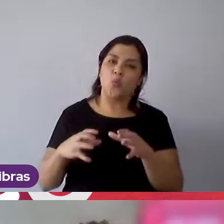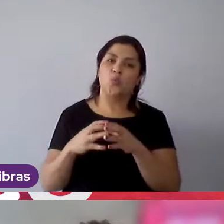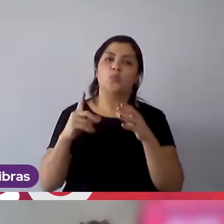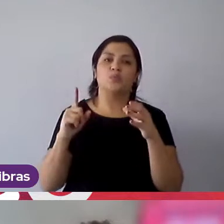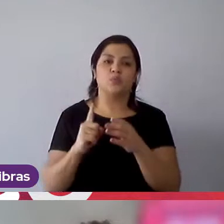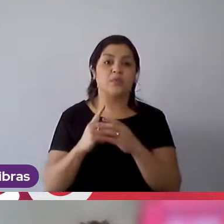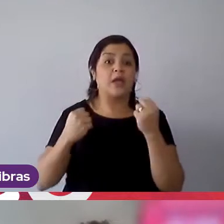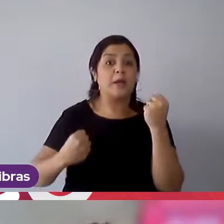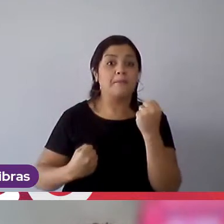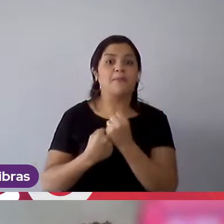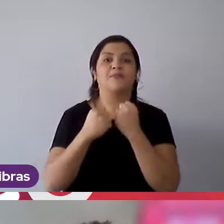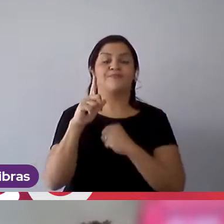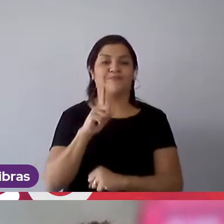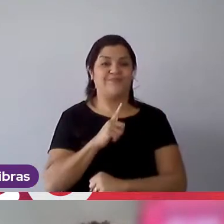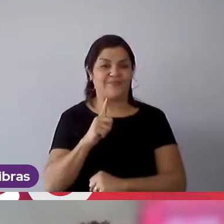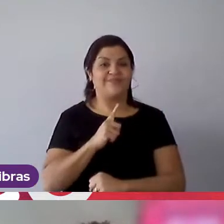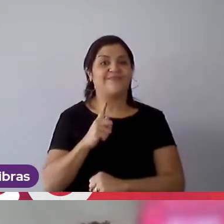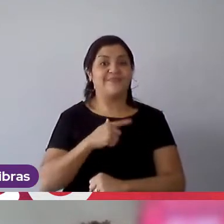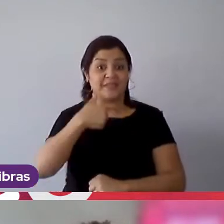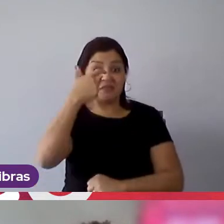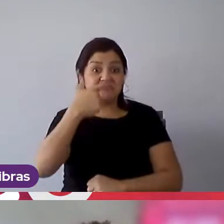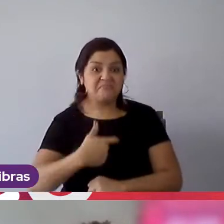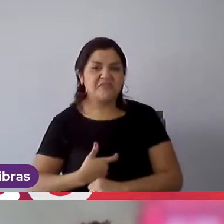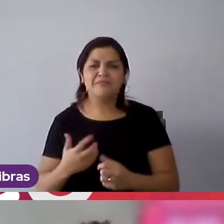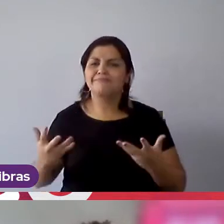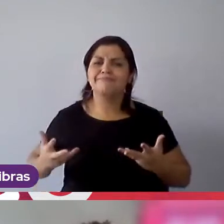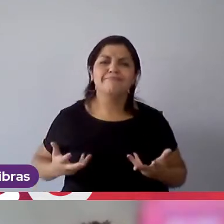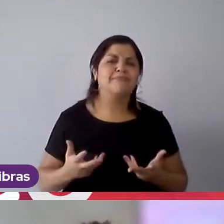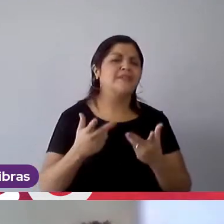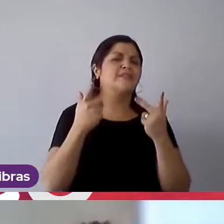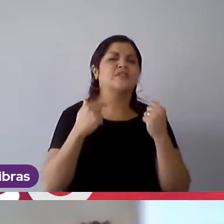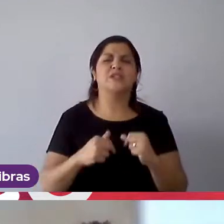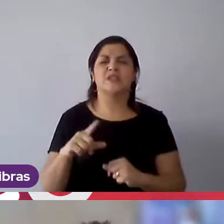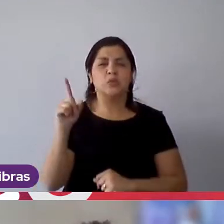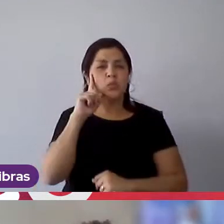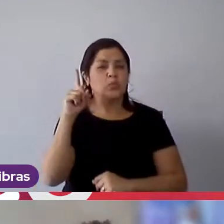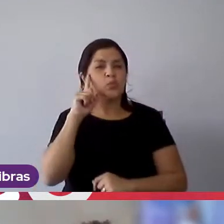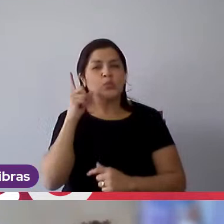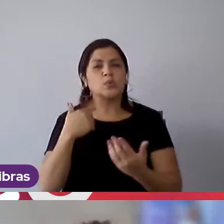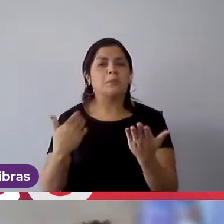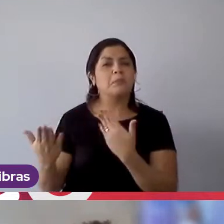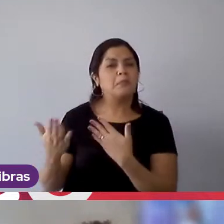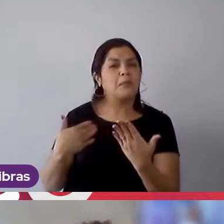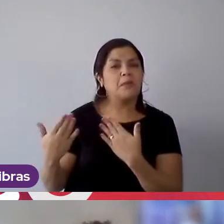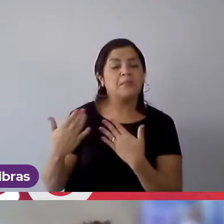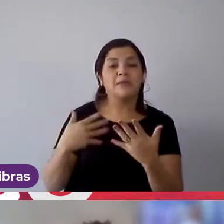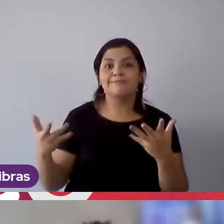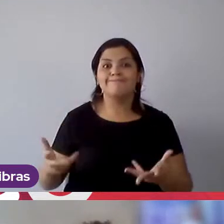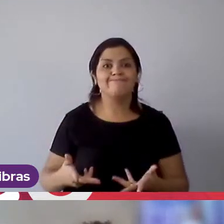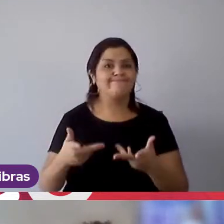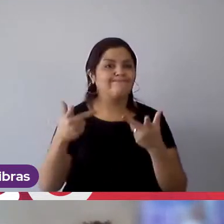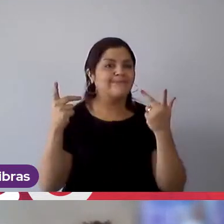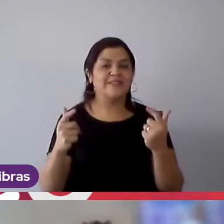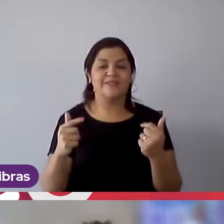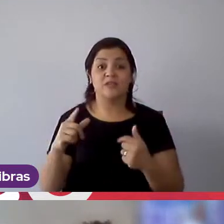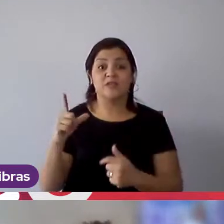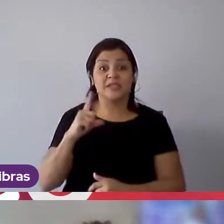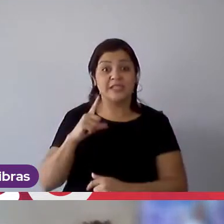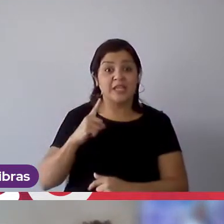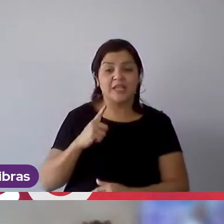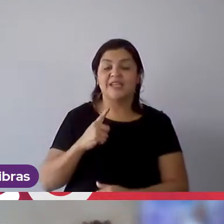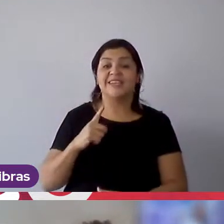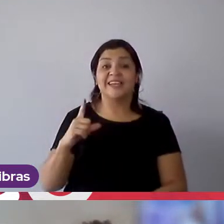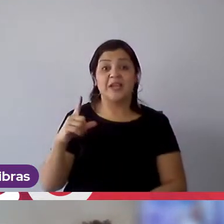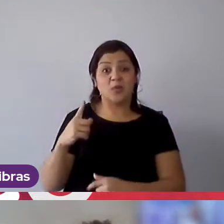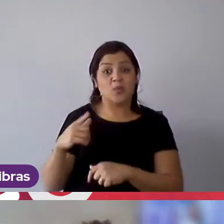rede de apoio. Tem pessoas sensacionais que eu me inspiro todos os dias, a liderança é incrível, inclusive um adendo para a